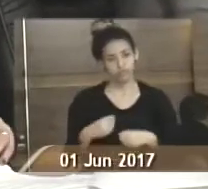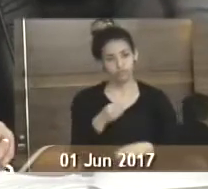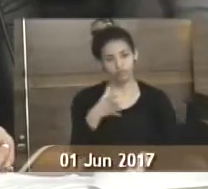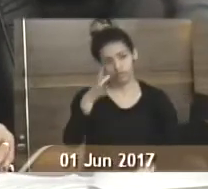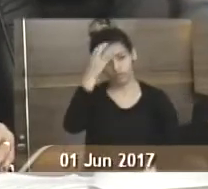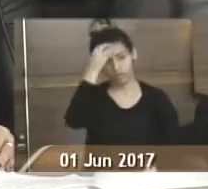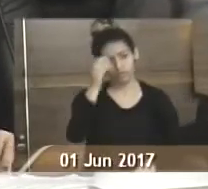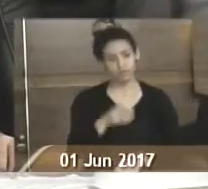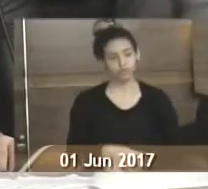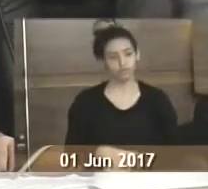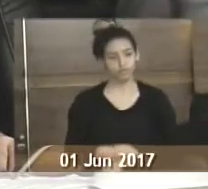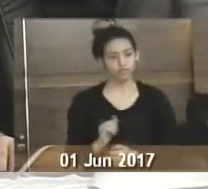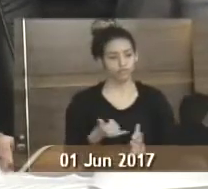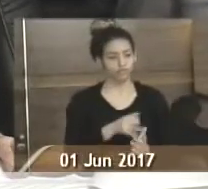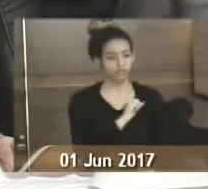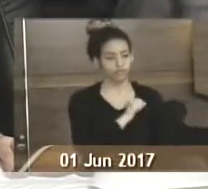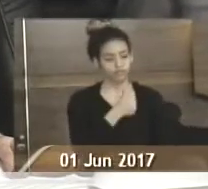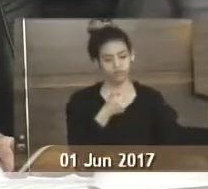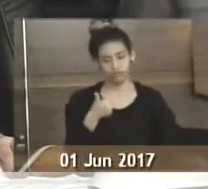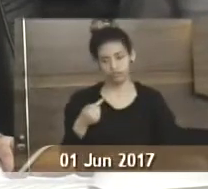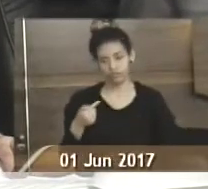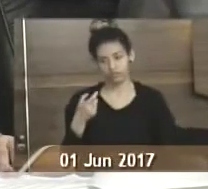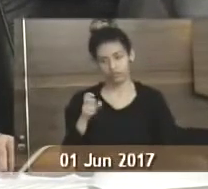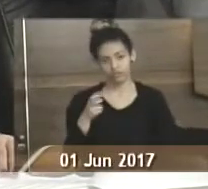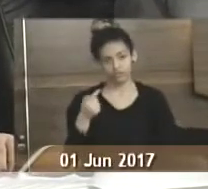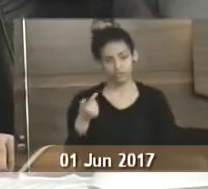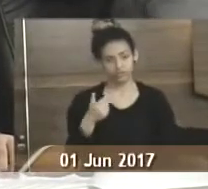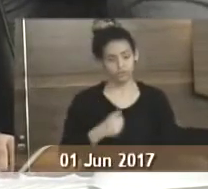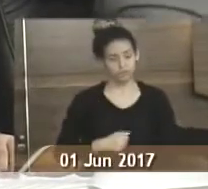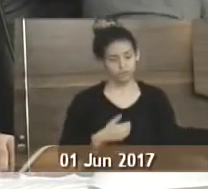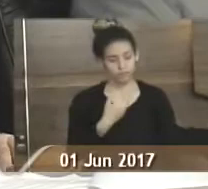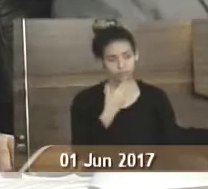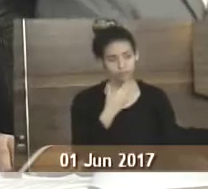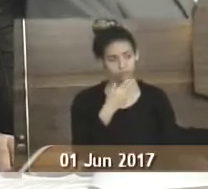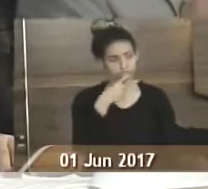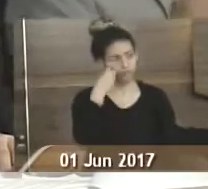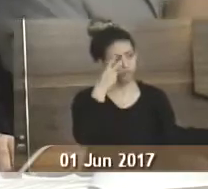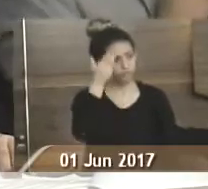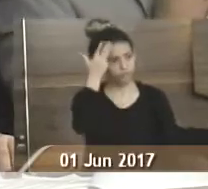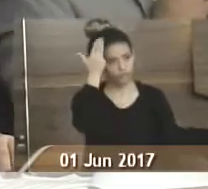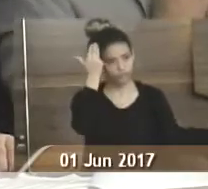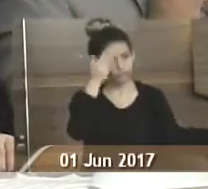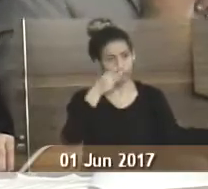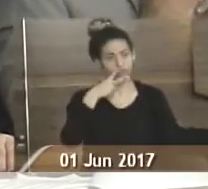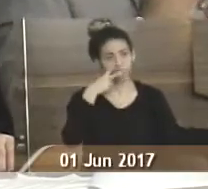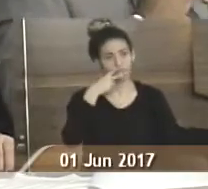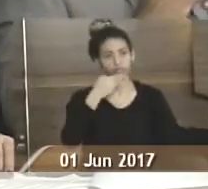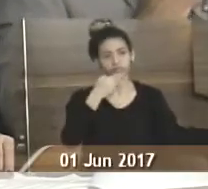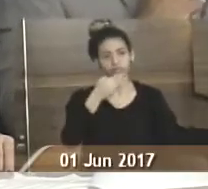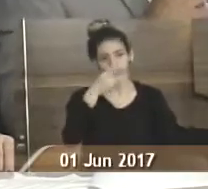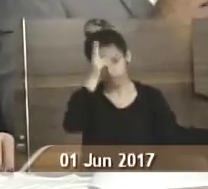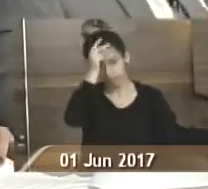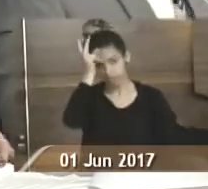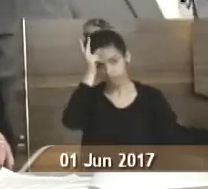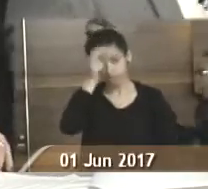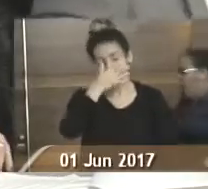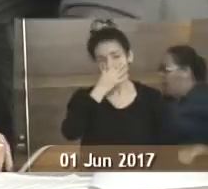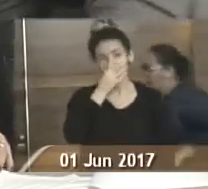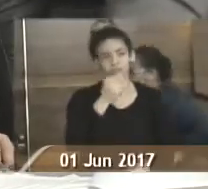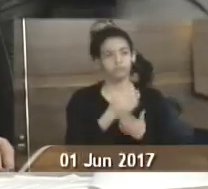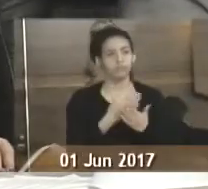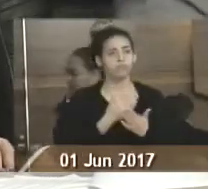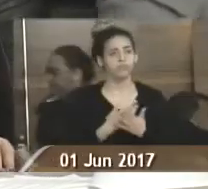bairro Nova Angra. Indicação 1757, de 2017, do Marquinho Coelho, indicando ao prefeito municipal um estudo de